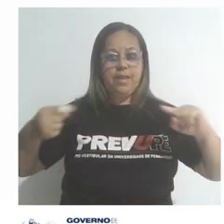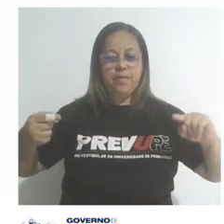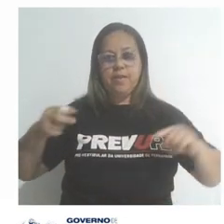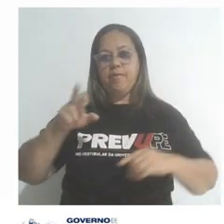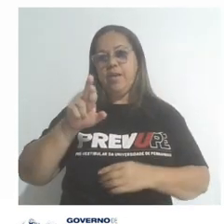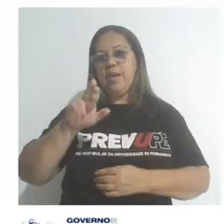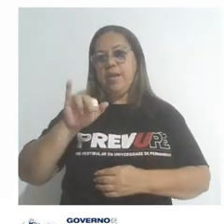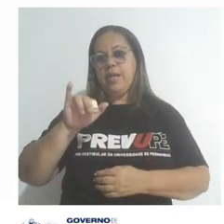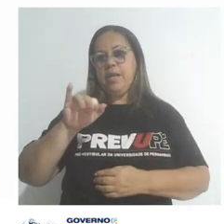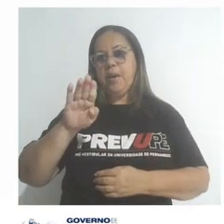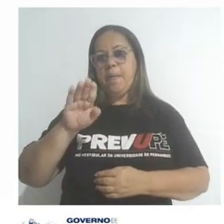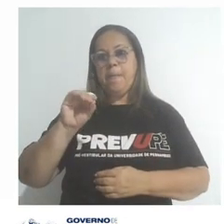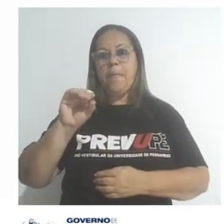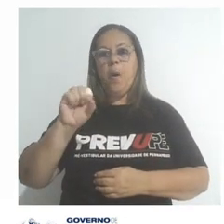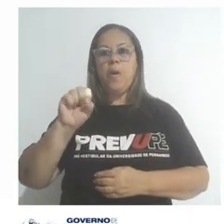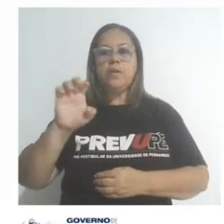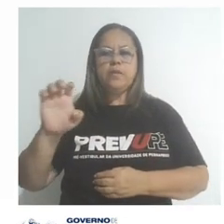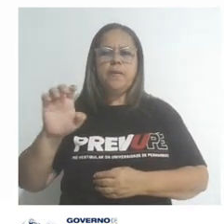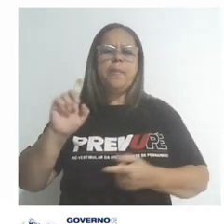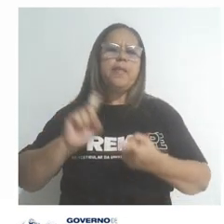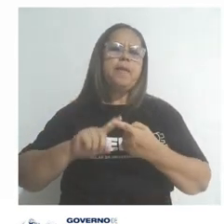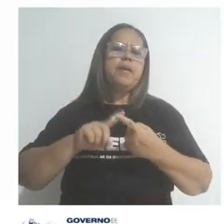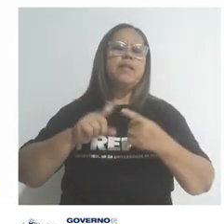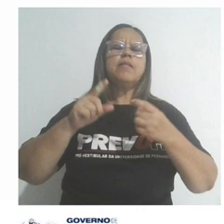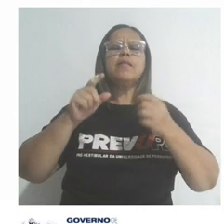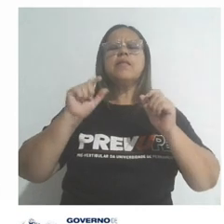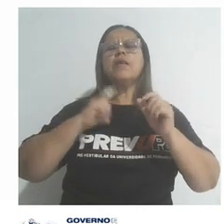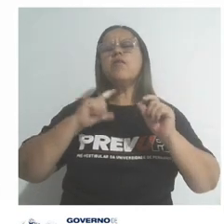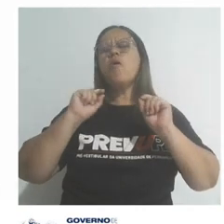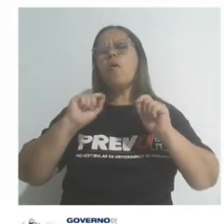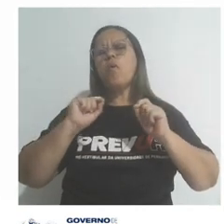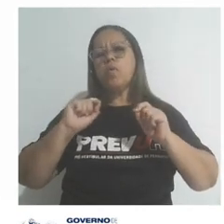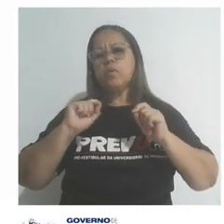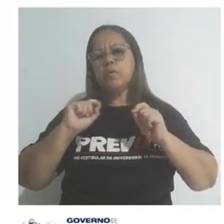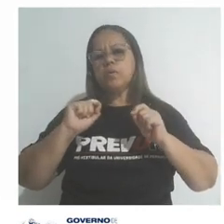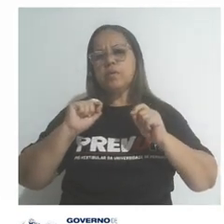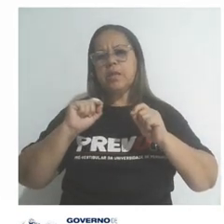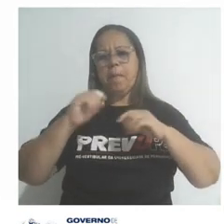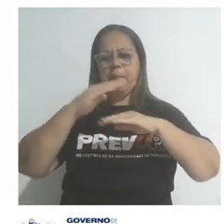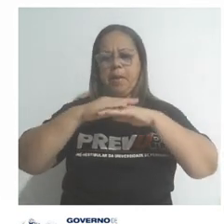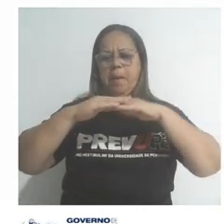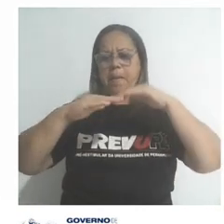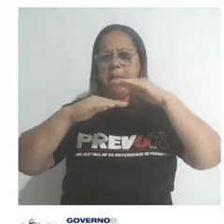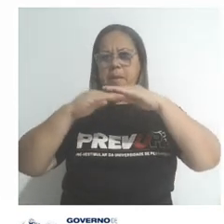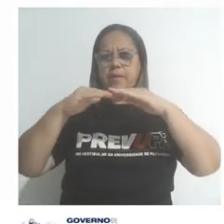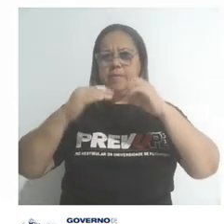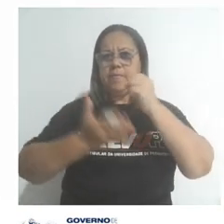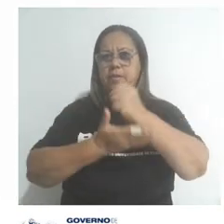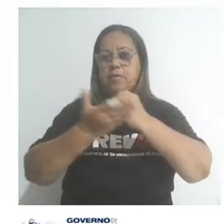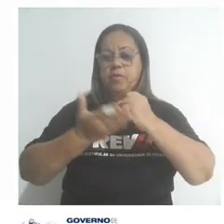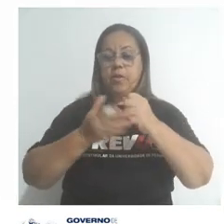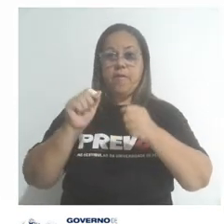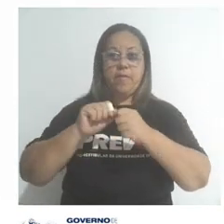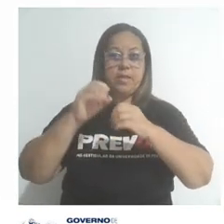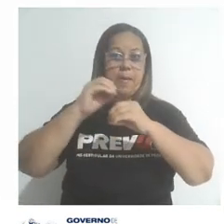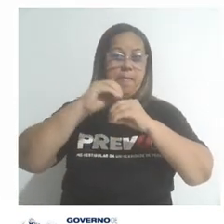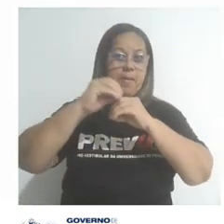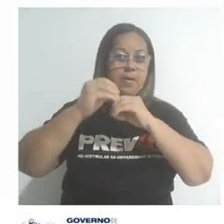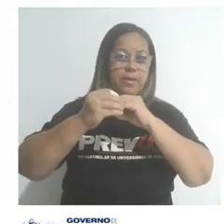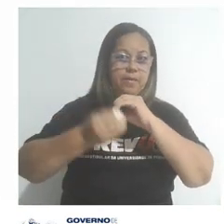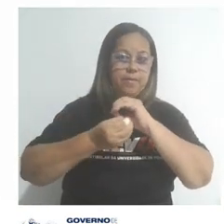Além disso, pessoal, também temos aí a questão do emparelhamento das bases nitrogenadas, quando eu vou fazer a molécula de DNA.